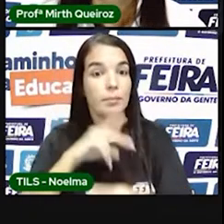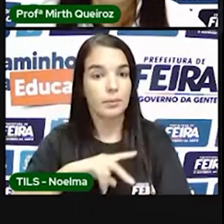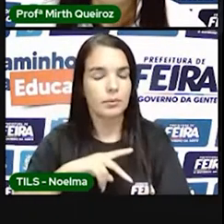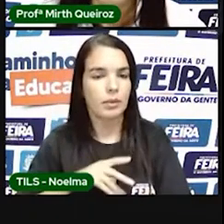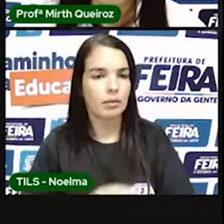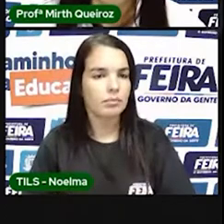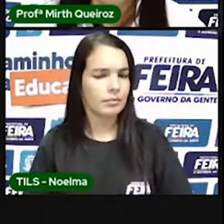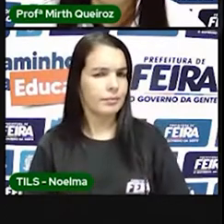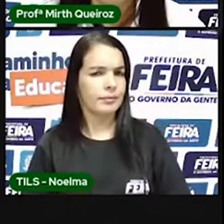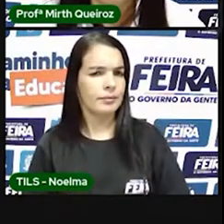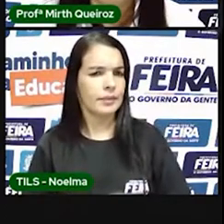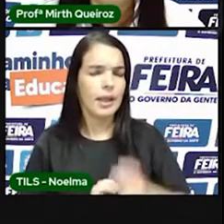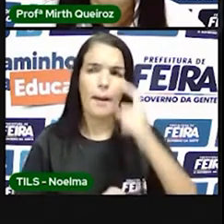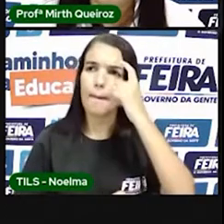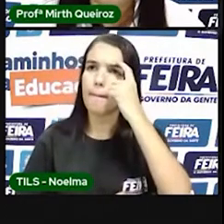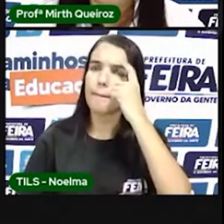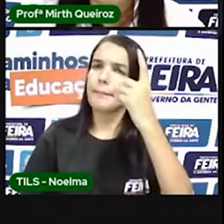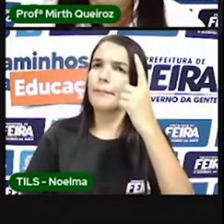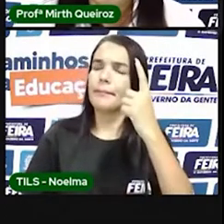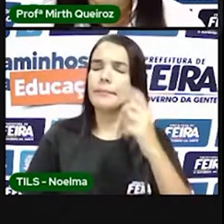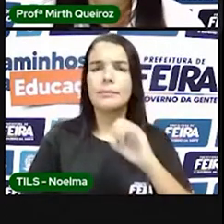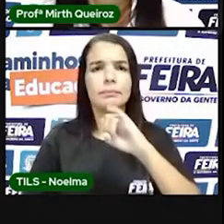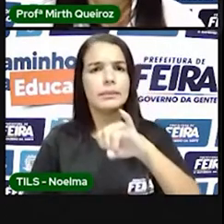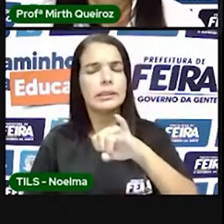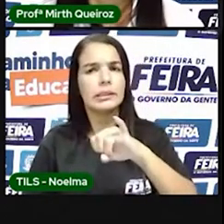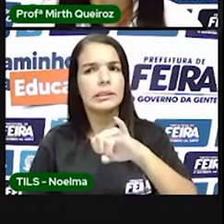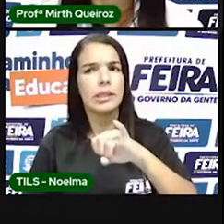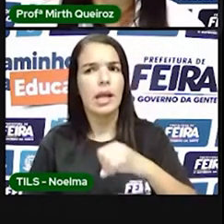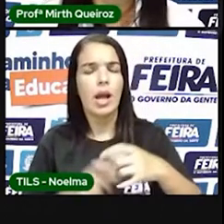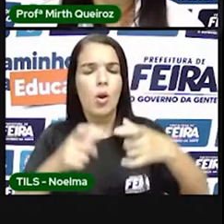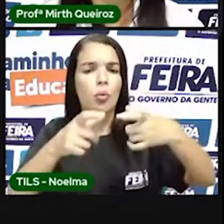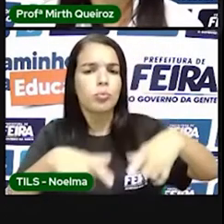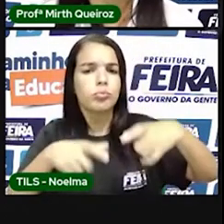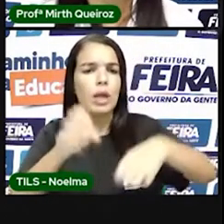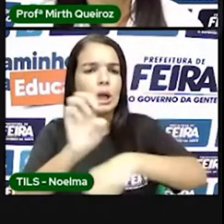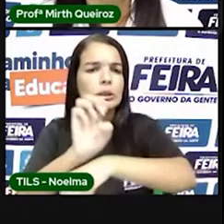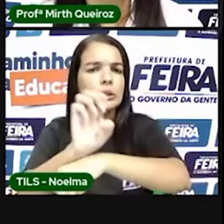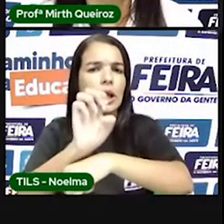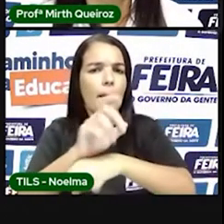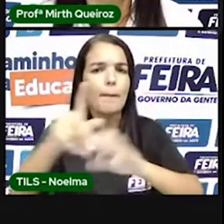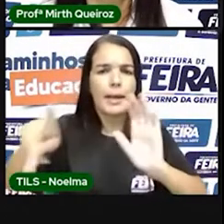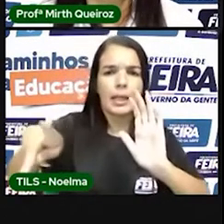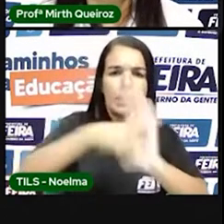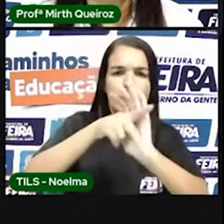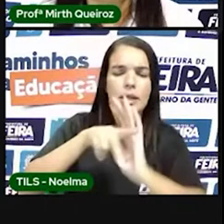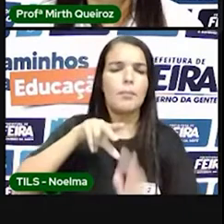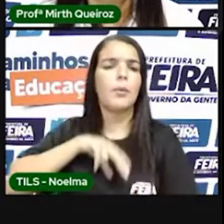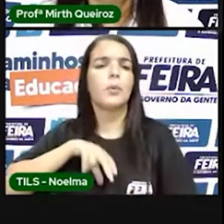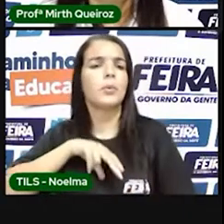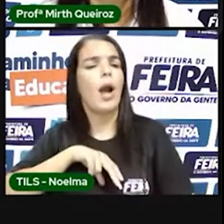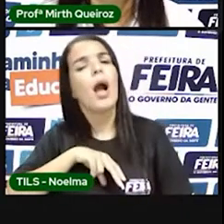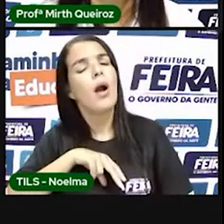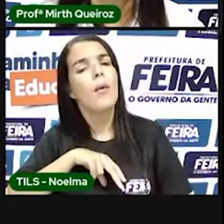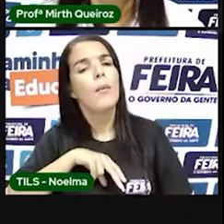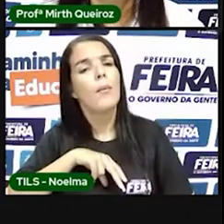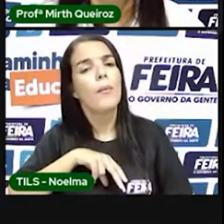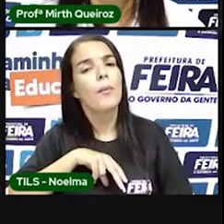mas se essas capitanias hereditárias, elas continuavam pertencendo à coroa portuguesa,